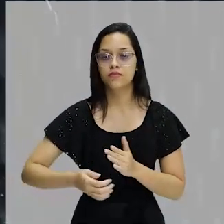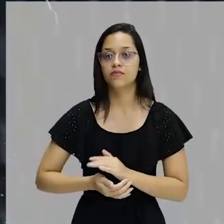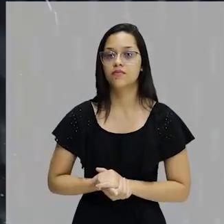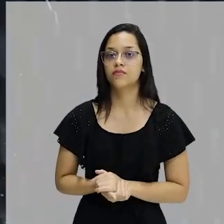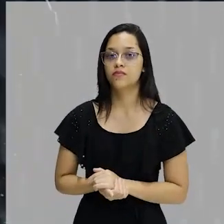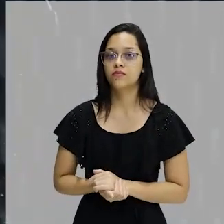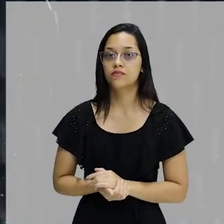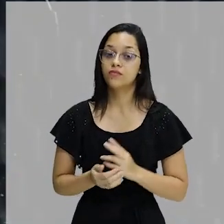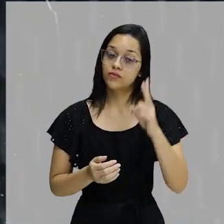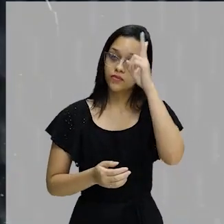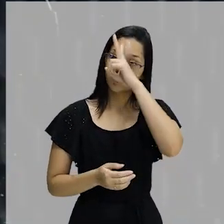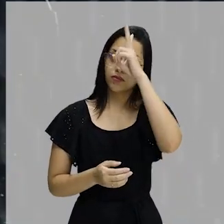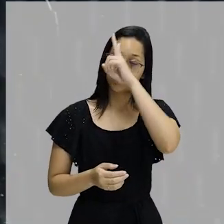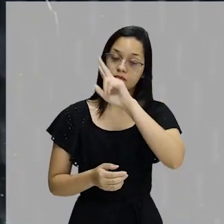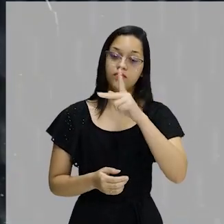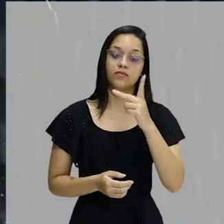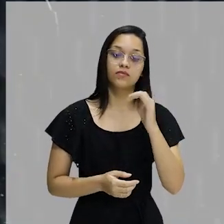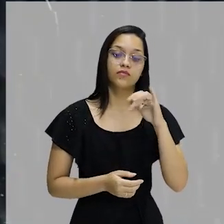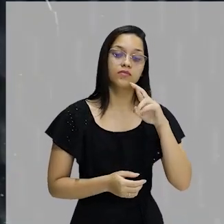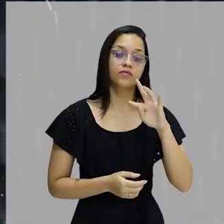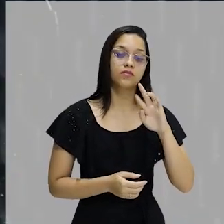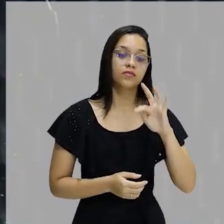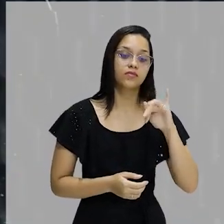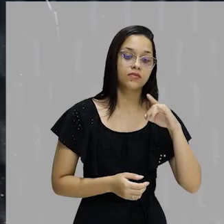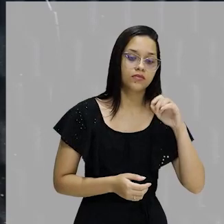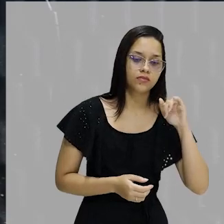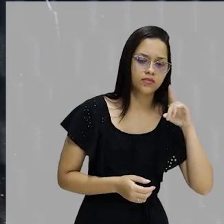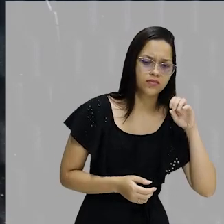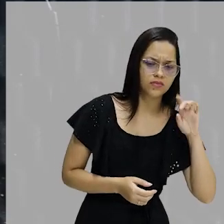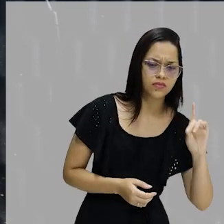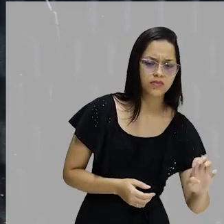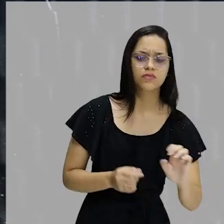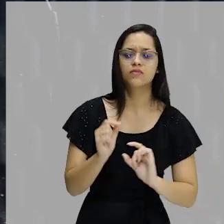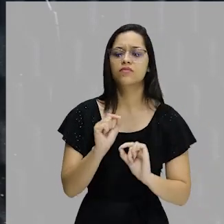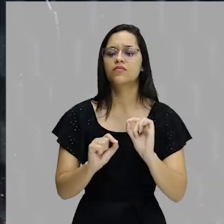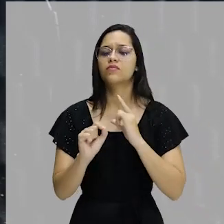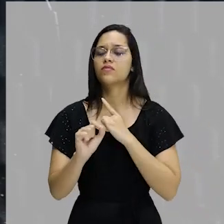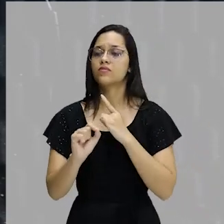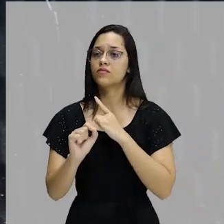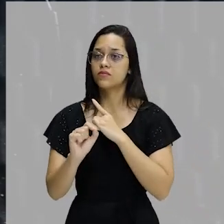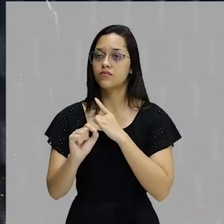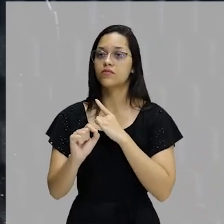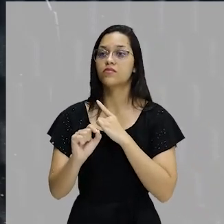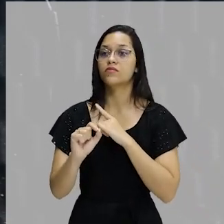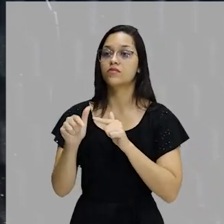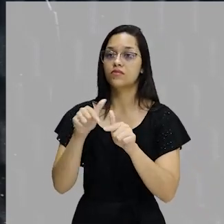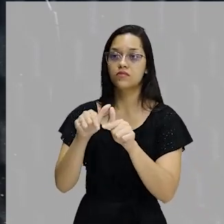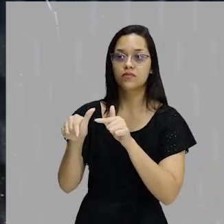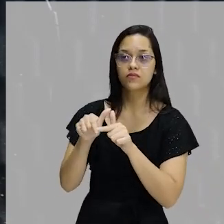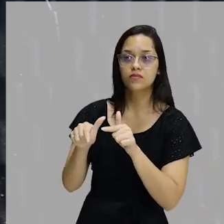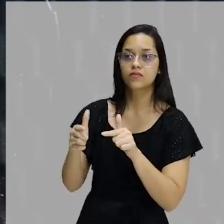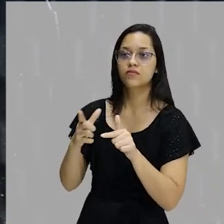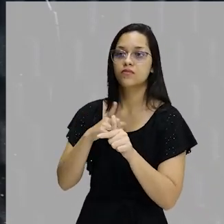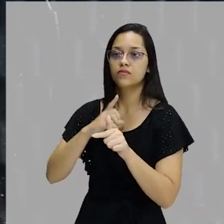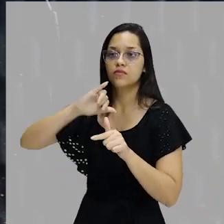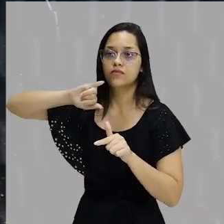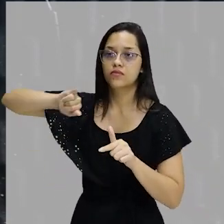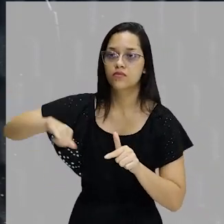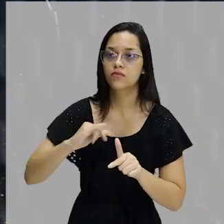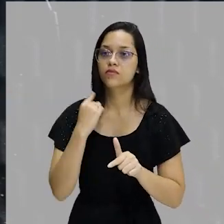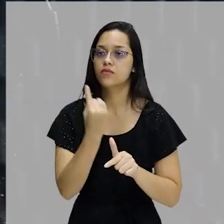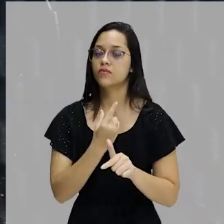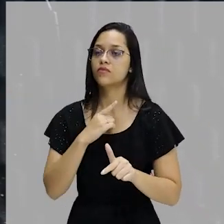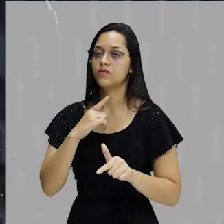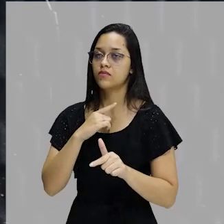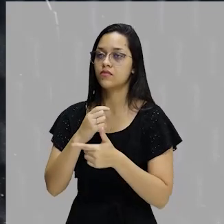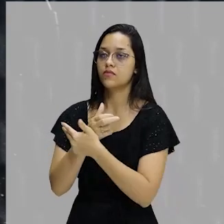escrita. Lembrando que a hipertextualidade é o trabalho, é a oportunidade que nós